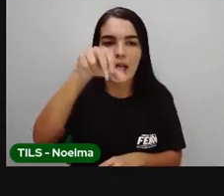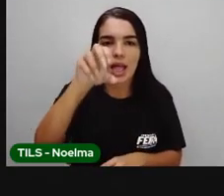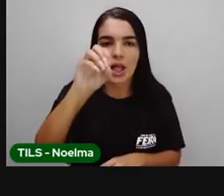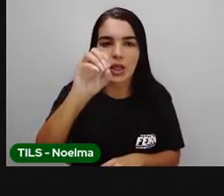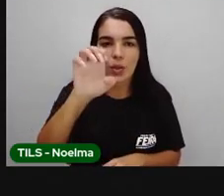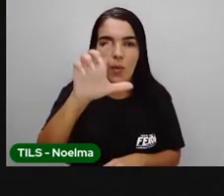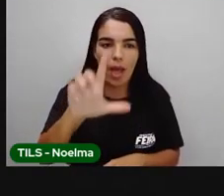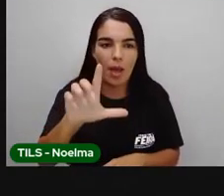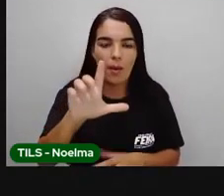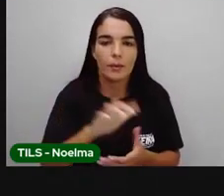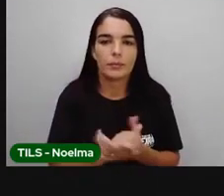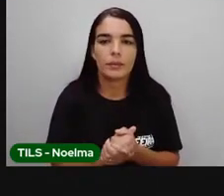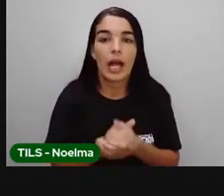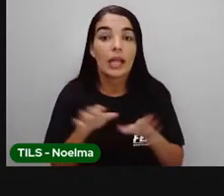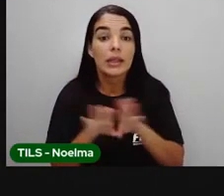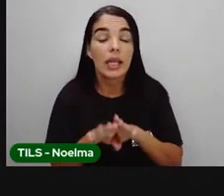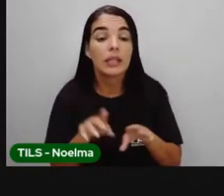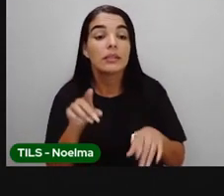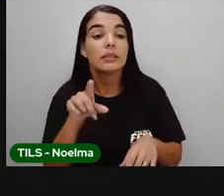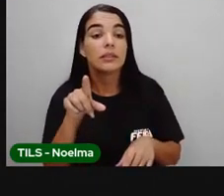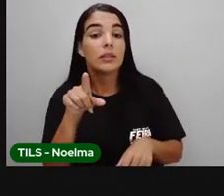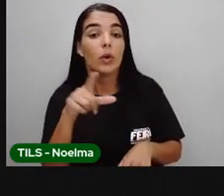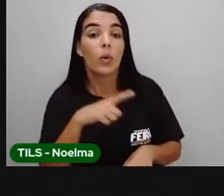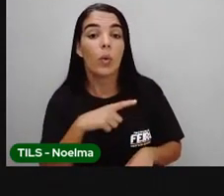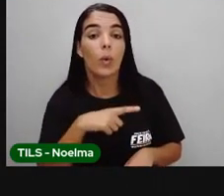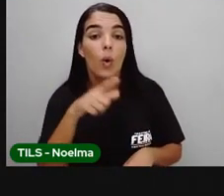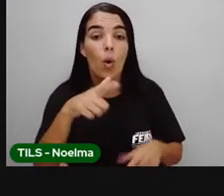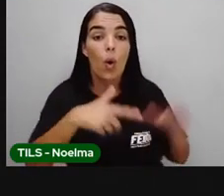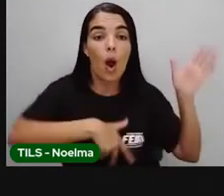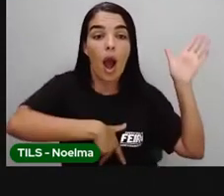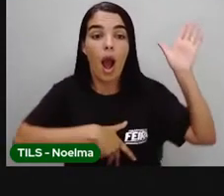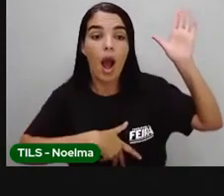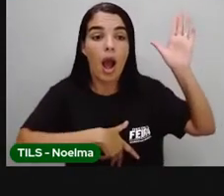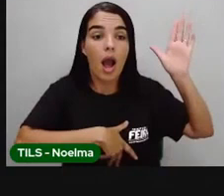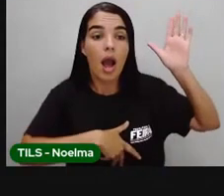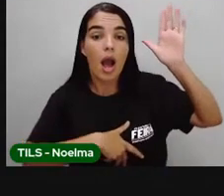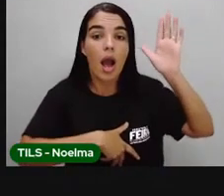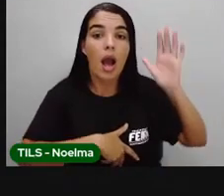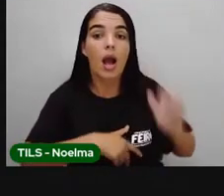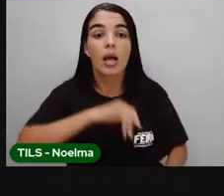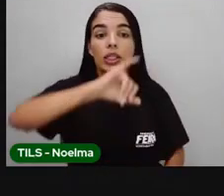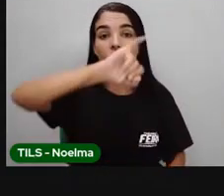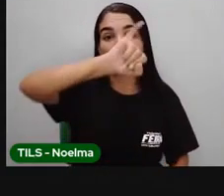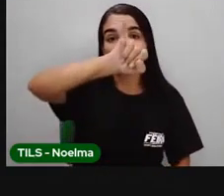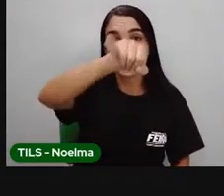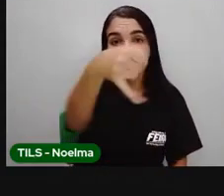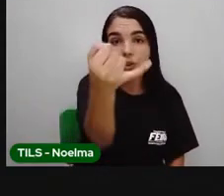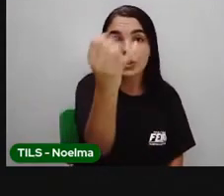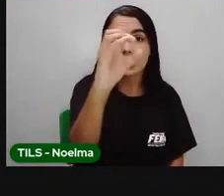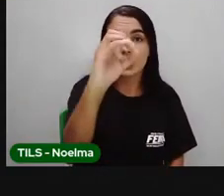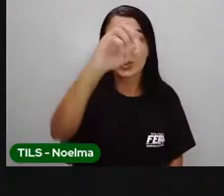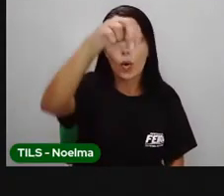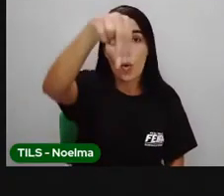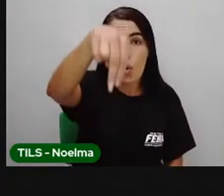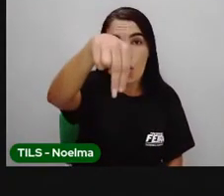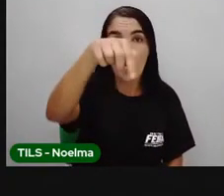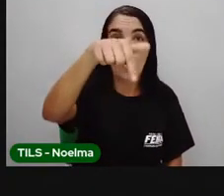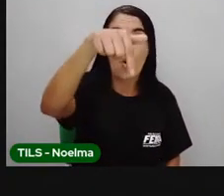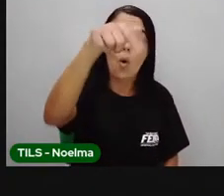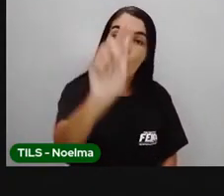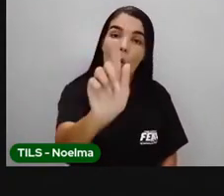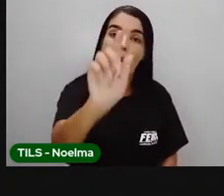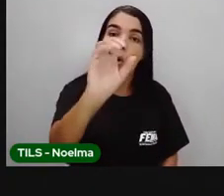Temos o jongo também. O jongo é uma dança trazida pelo povo bantu, do mesmo tronco do